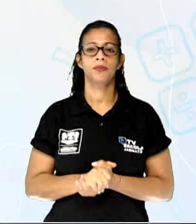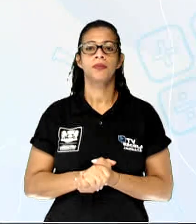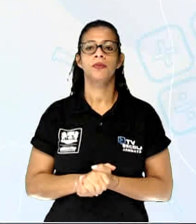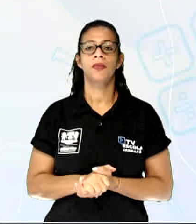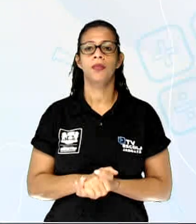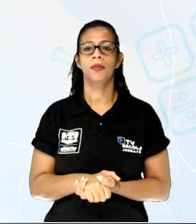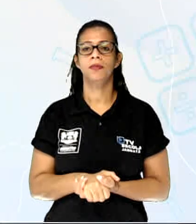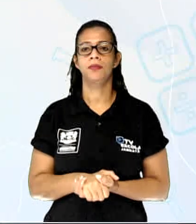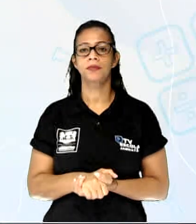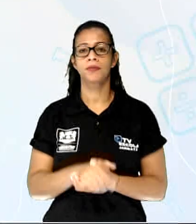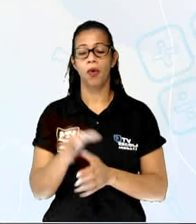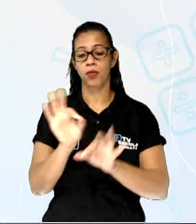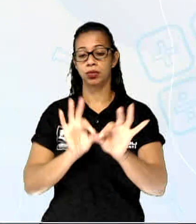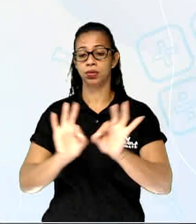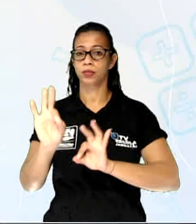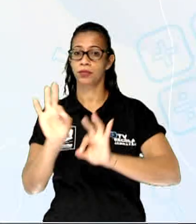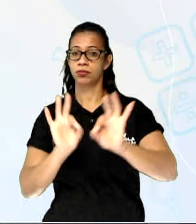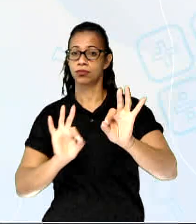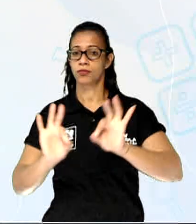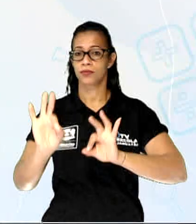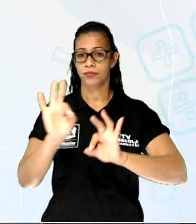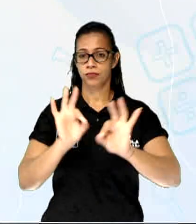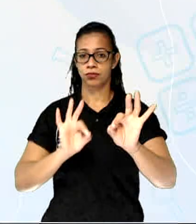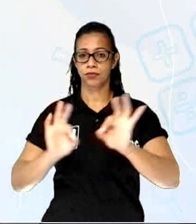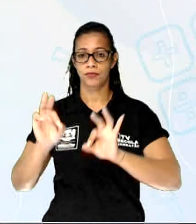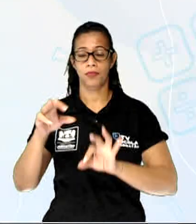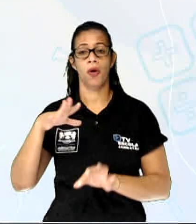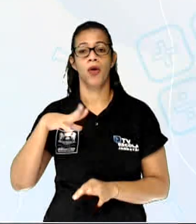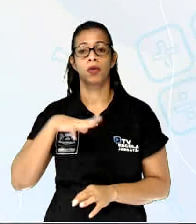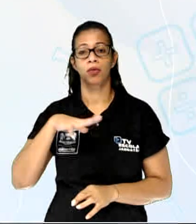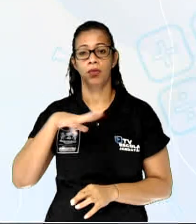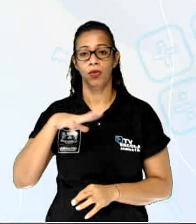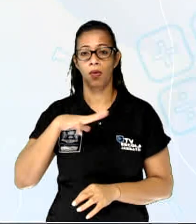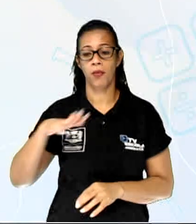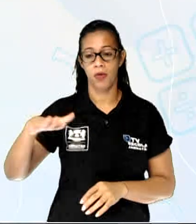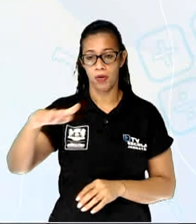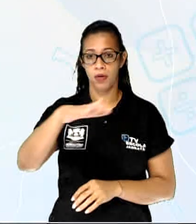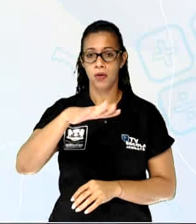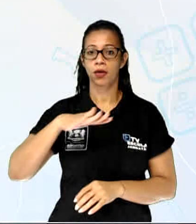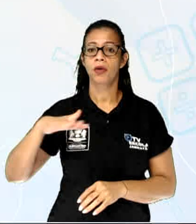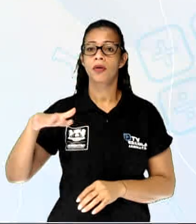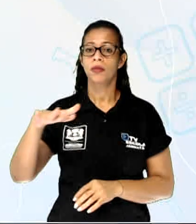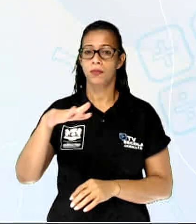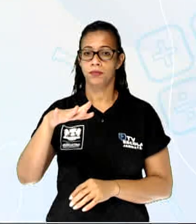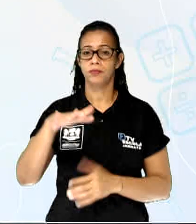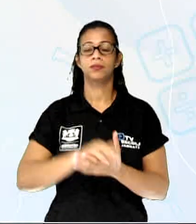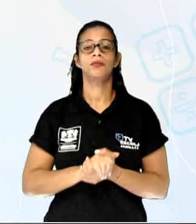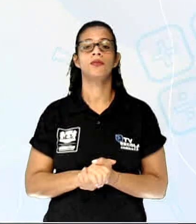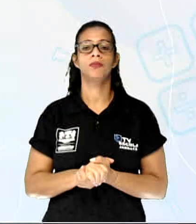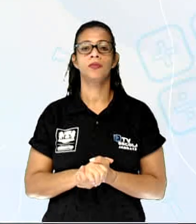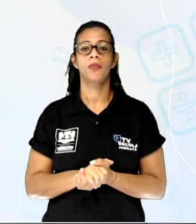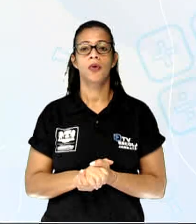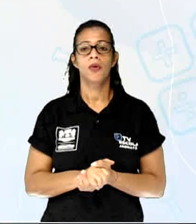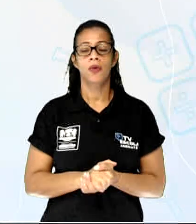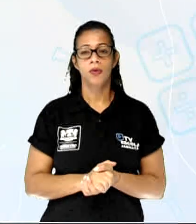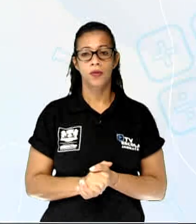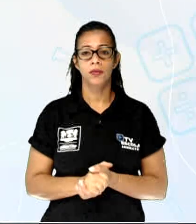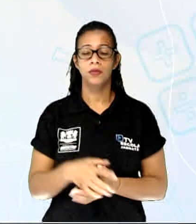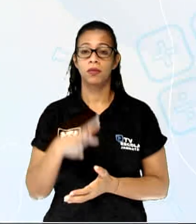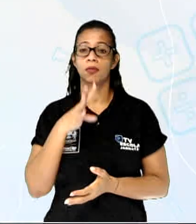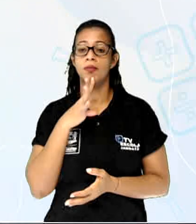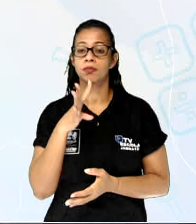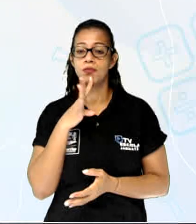elaborados ali planos urbanos, onde eles vão conhecer a cada ponto daquela cidade, onde tem áreas